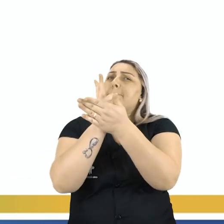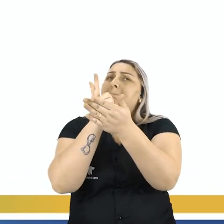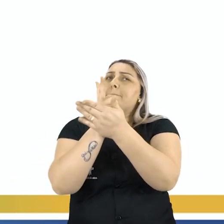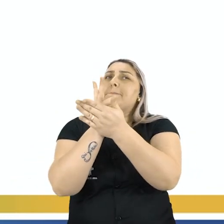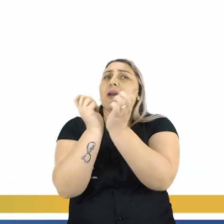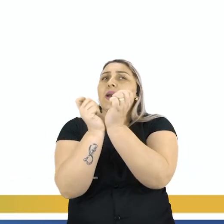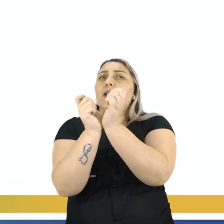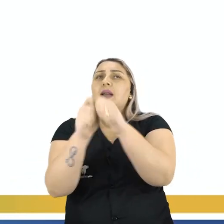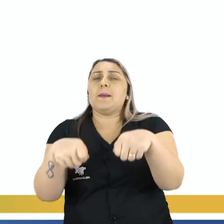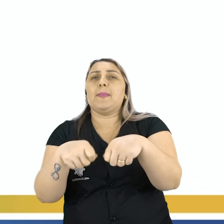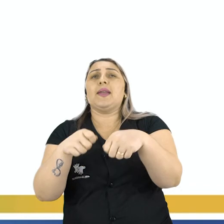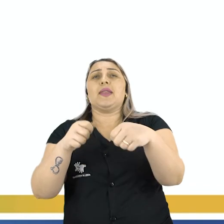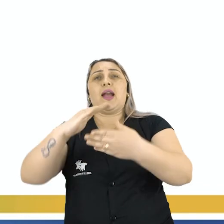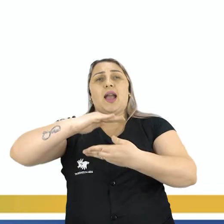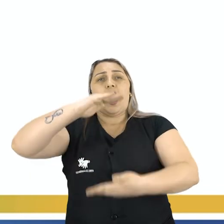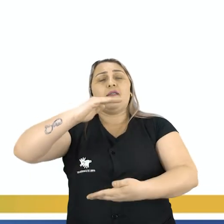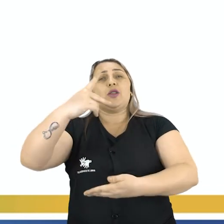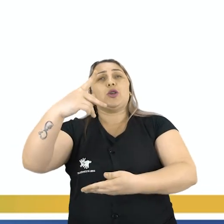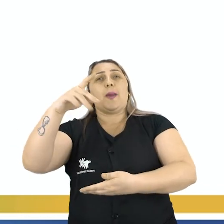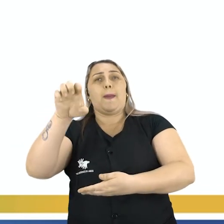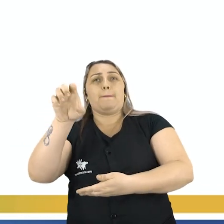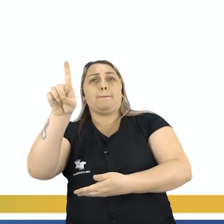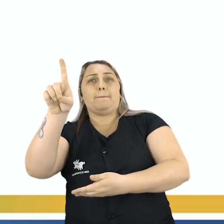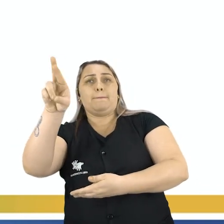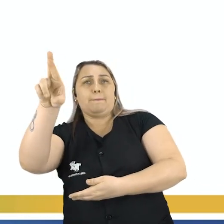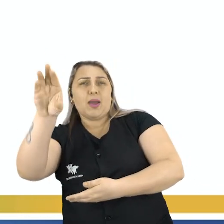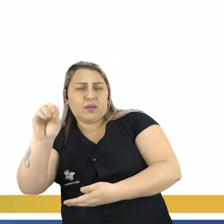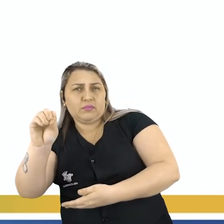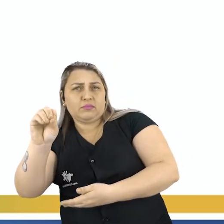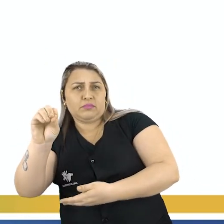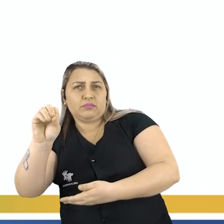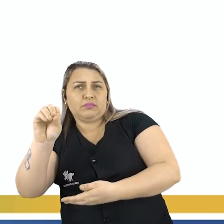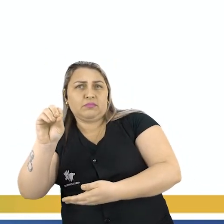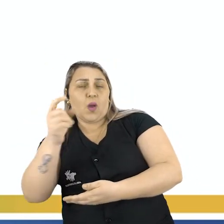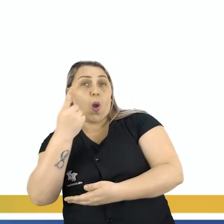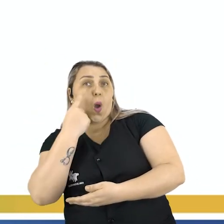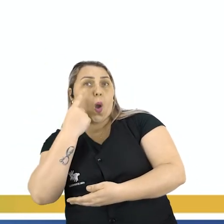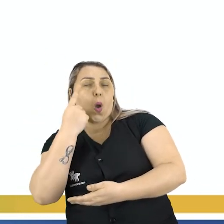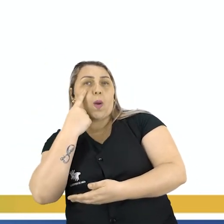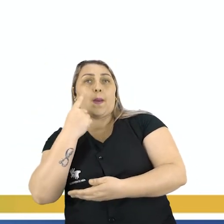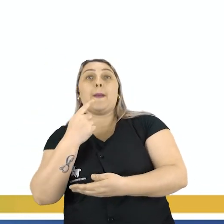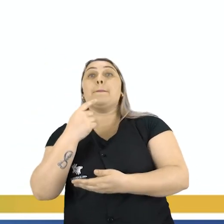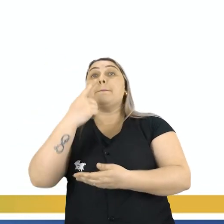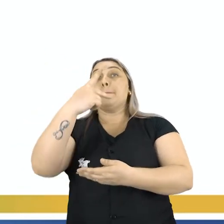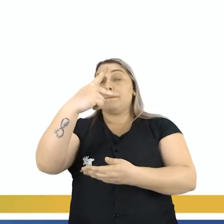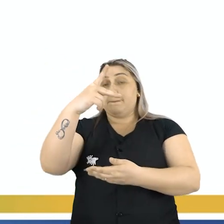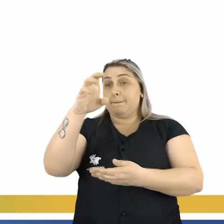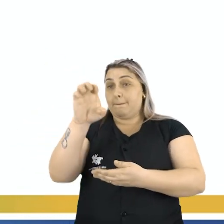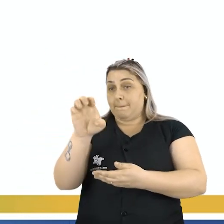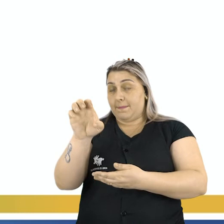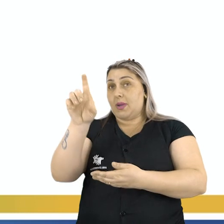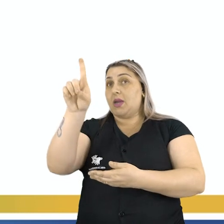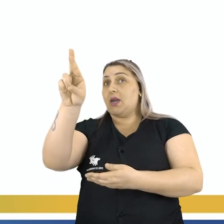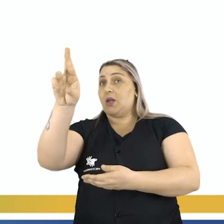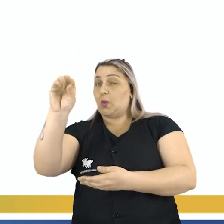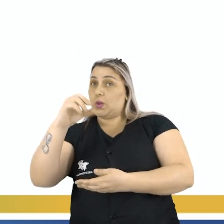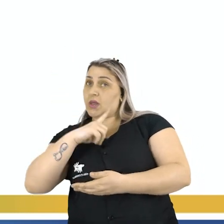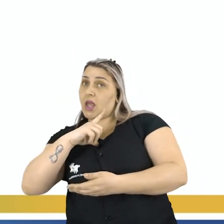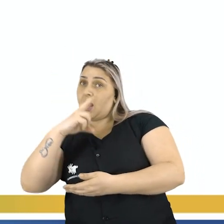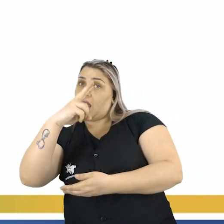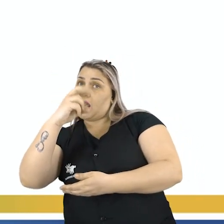A mesma quantidade Da garrafa De Pedro Olha só Pedro Tem 500 ml